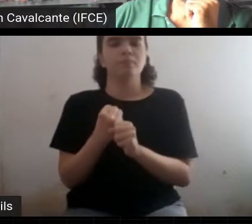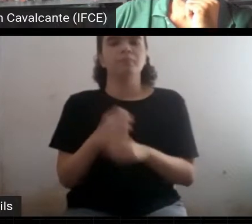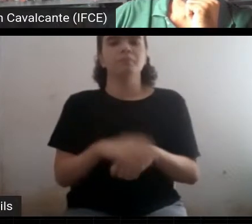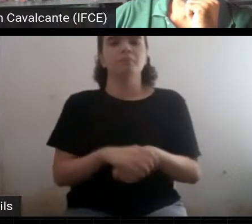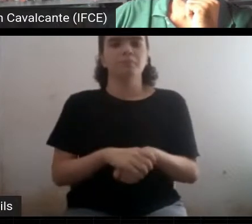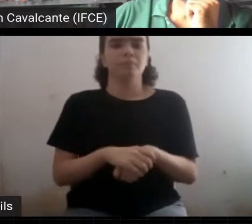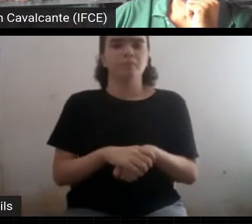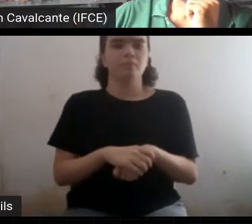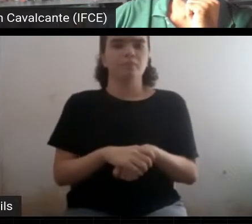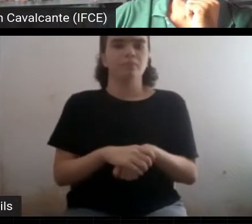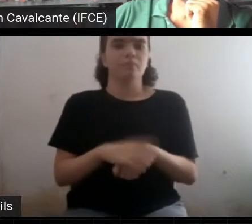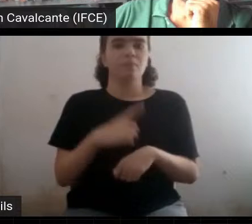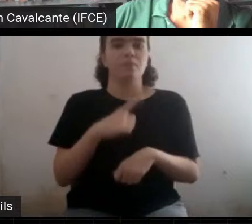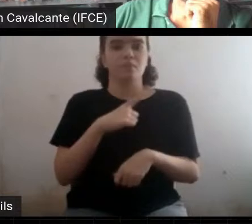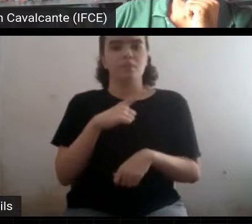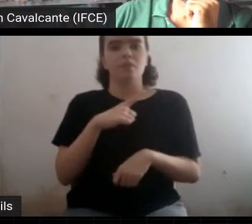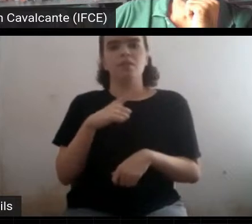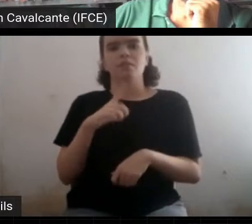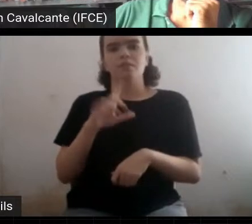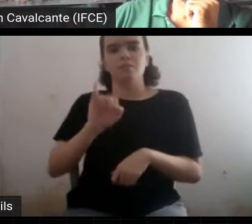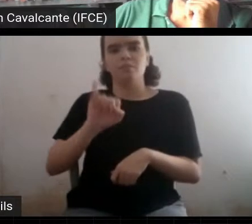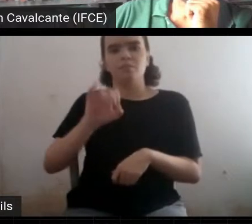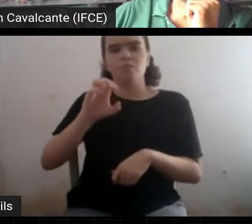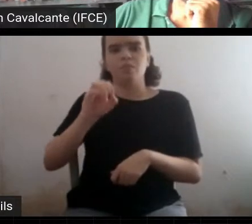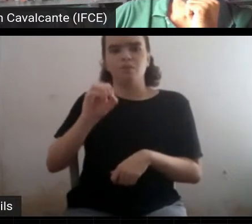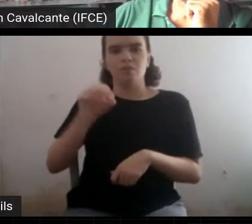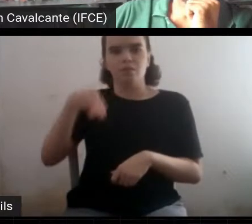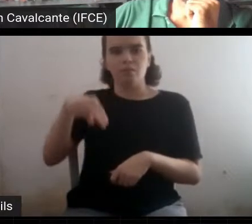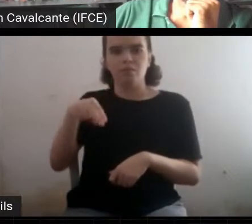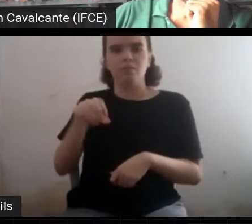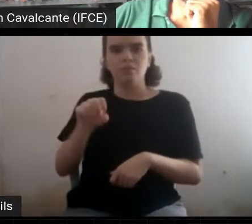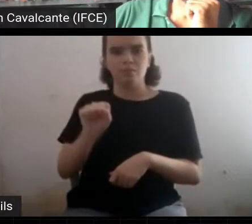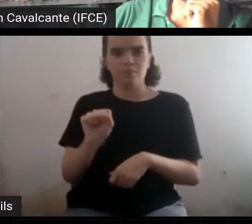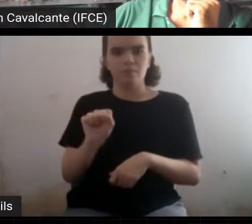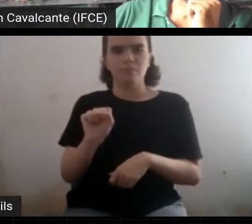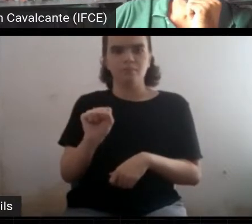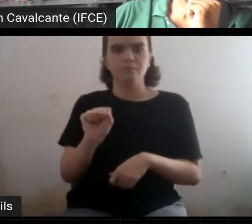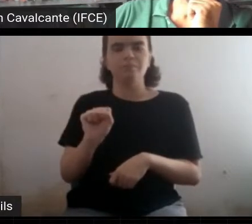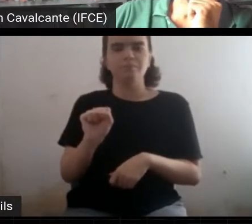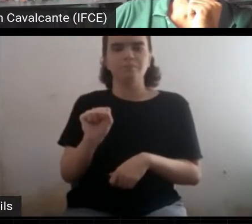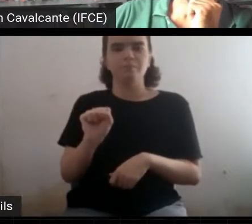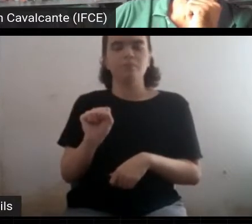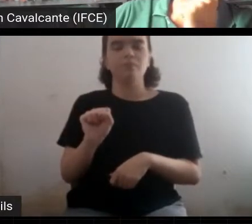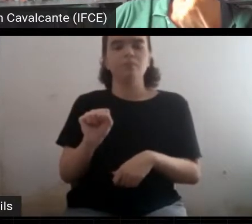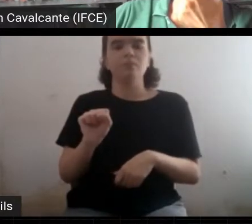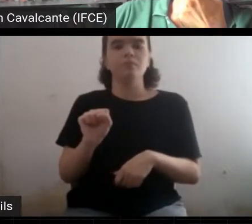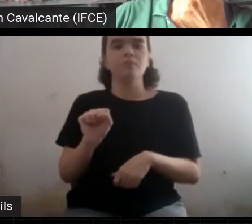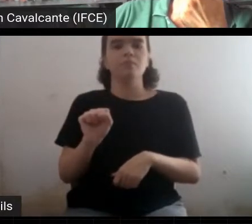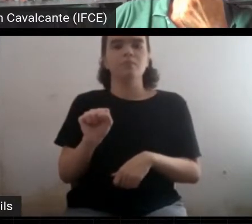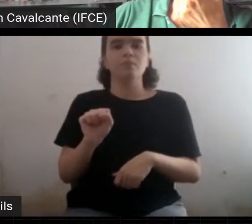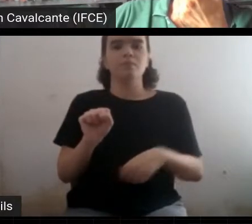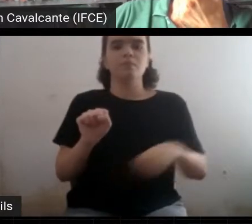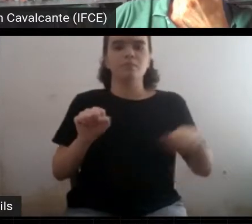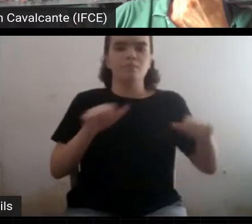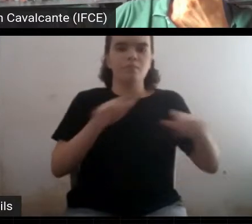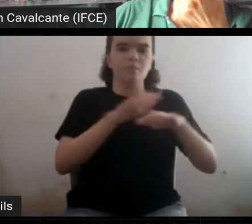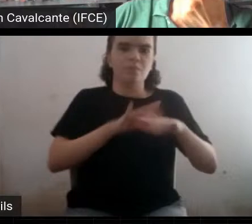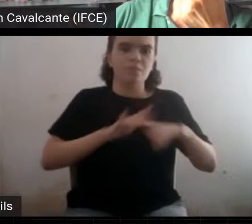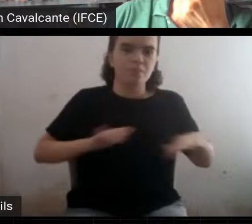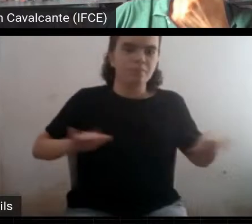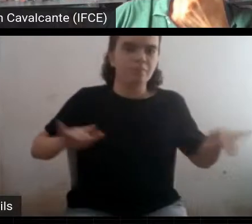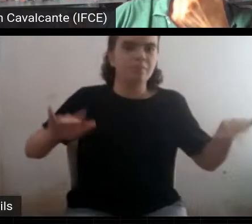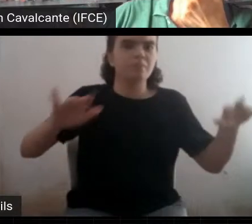são os íons. São épocas. O universo, ele não precisa chegar no Big Bang. Ele simplesmente